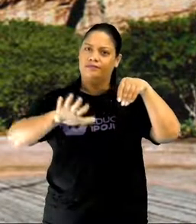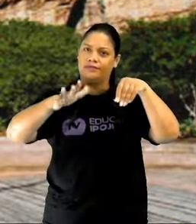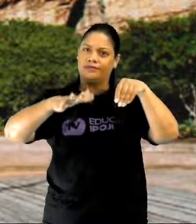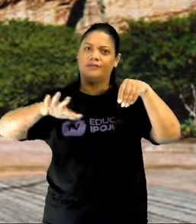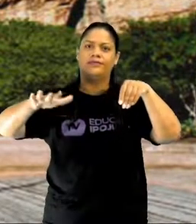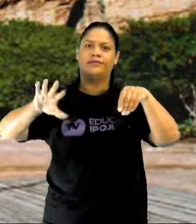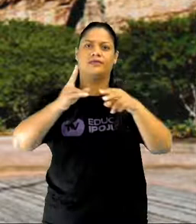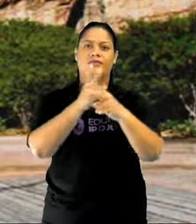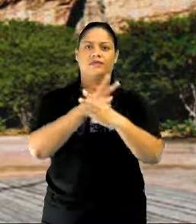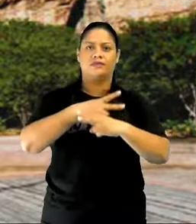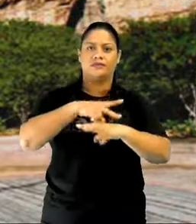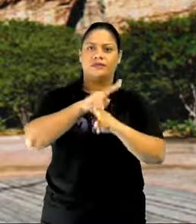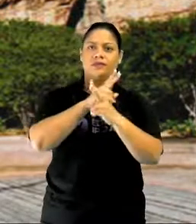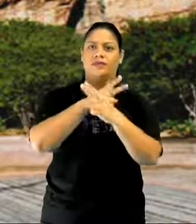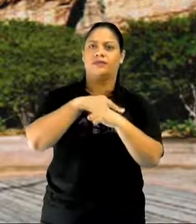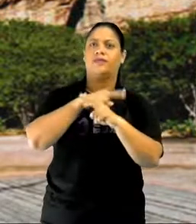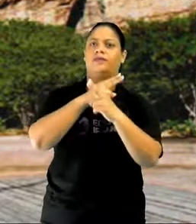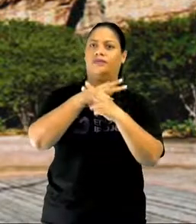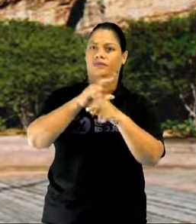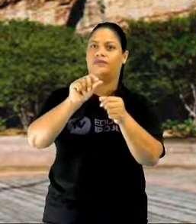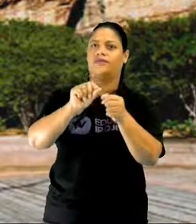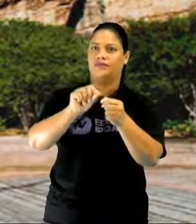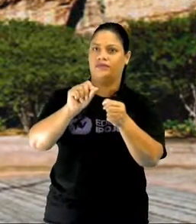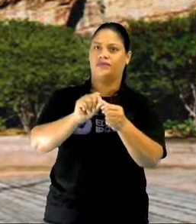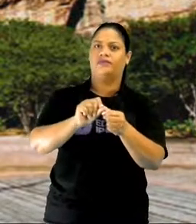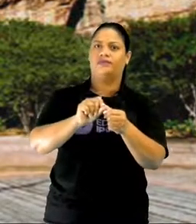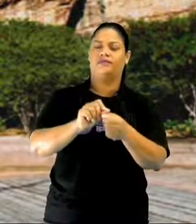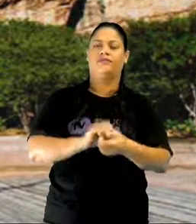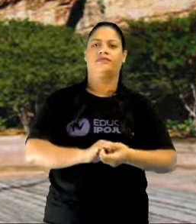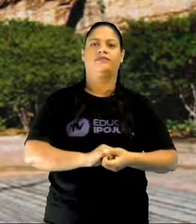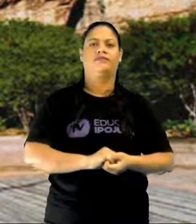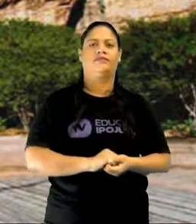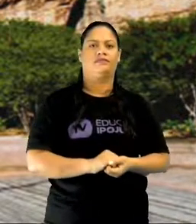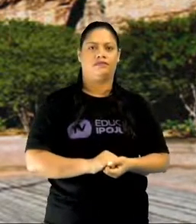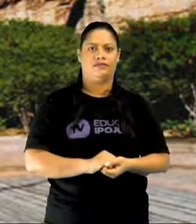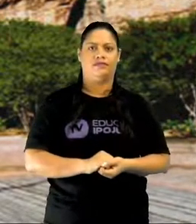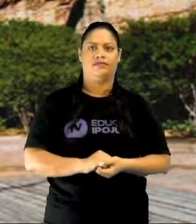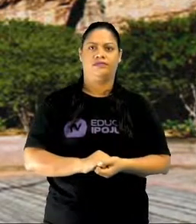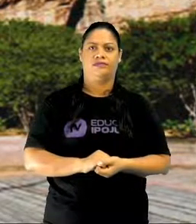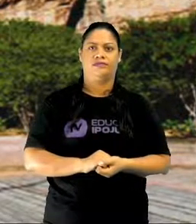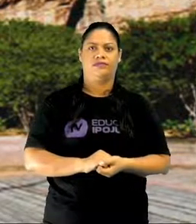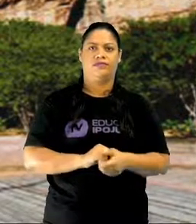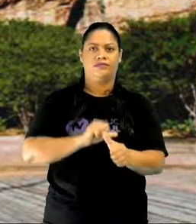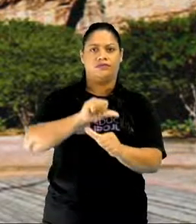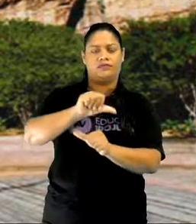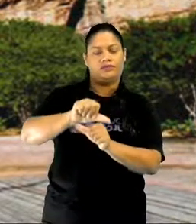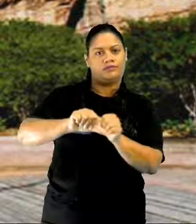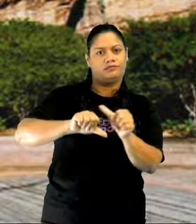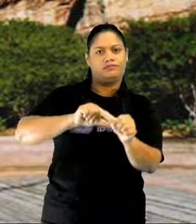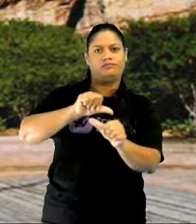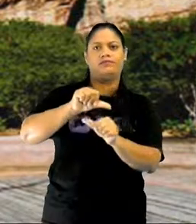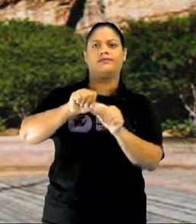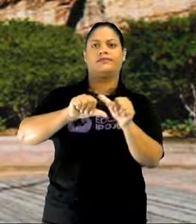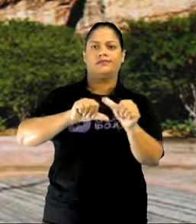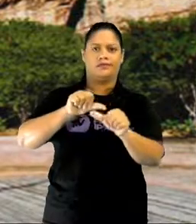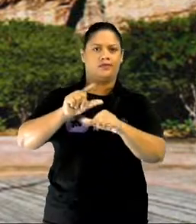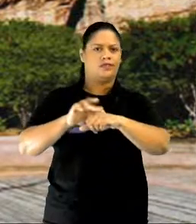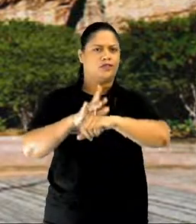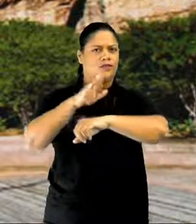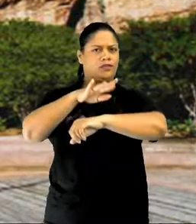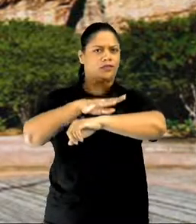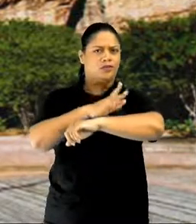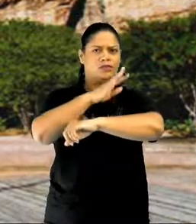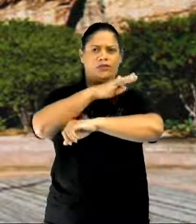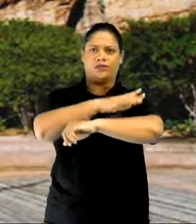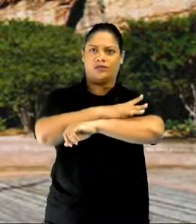que foi ocasionada pela força do vento, que é um agente de modelação do relevo. erosão